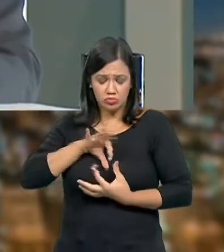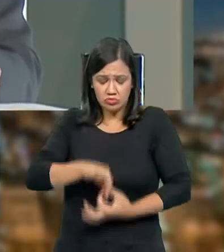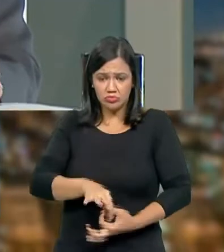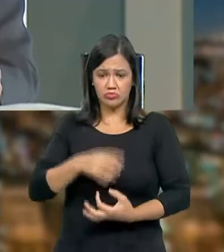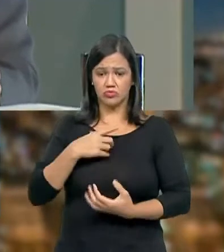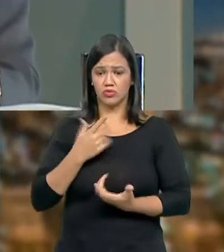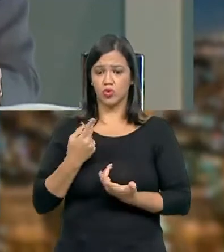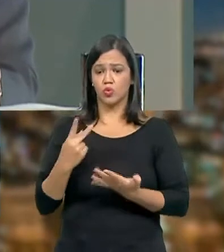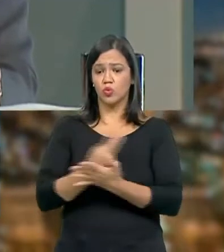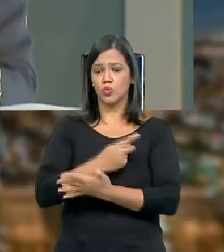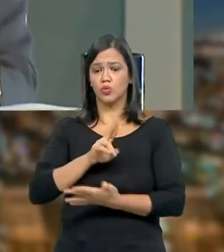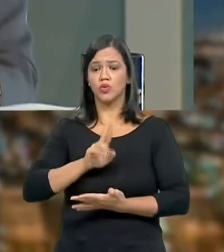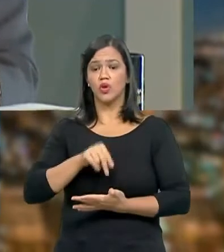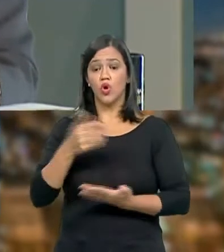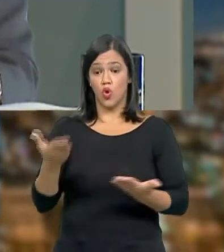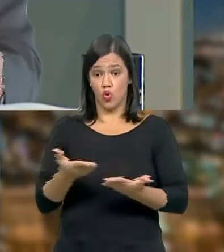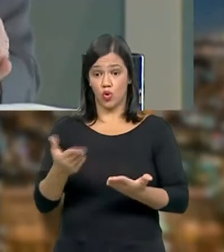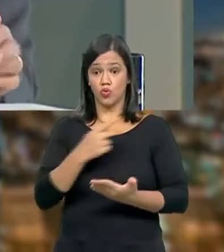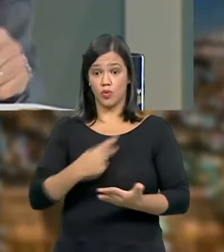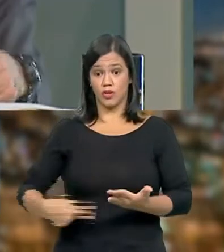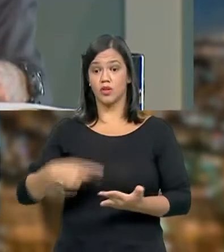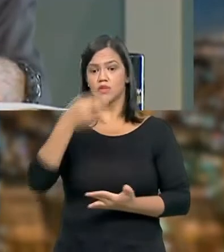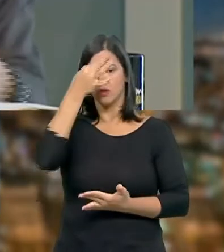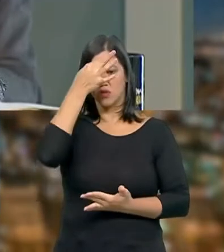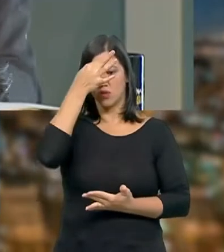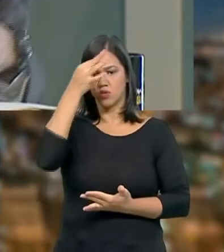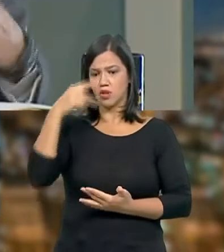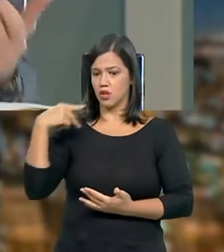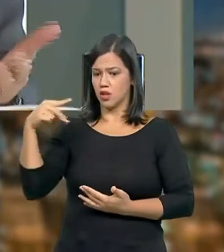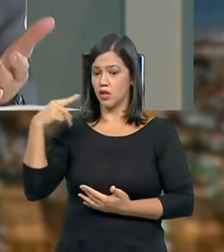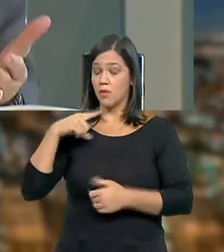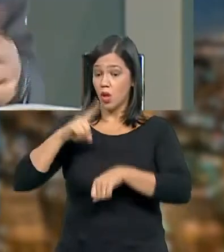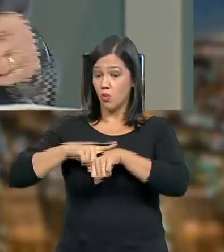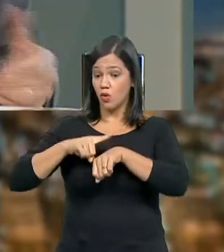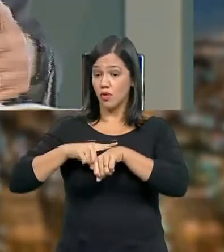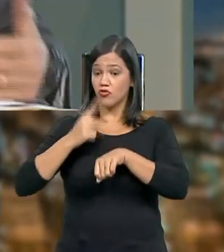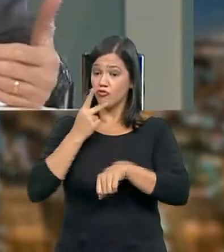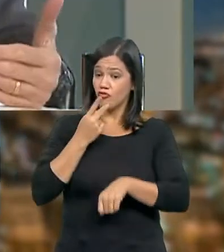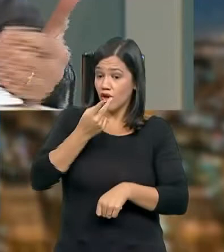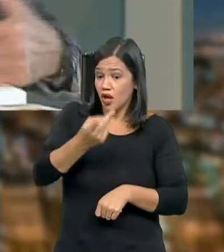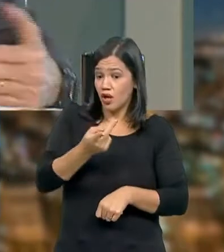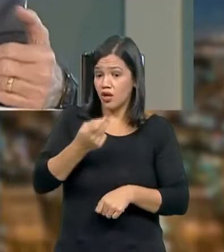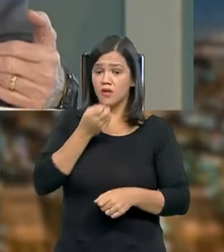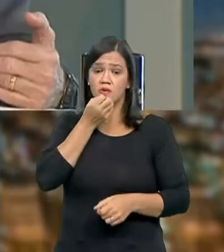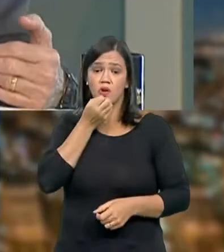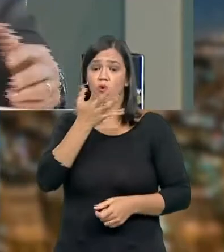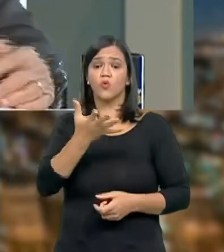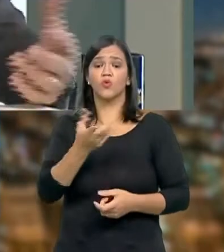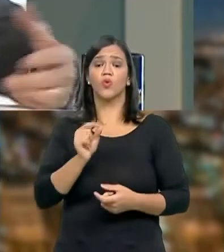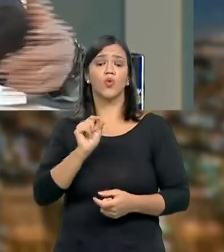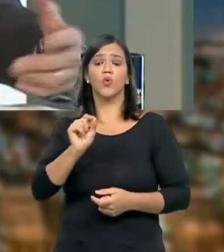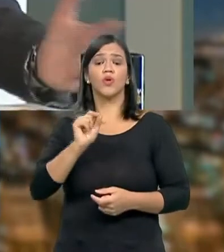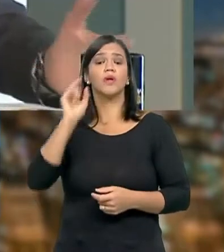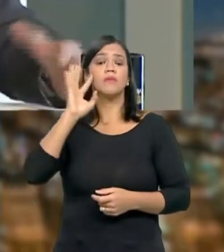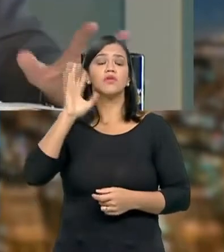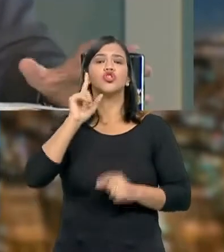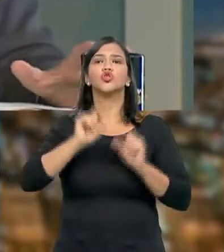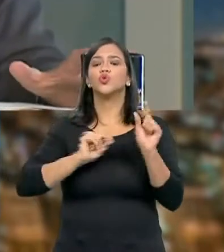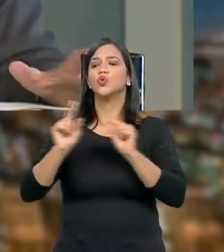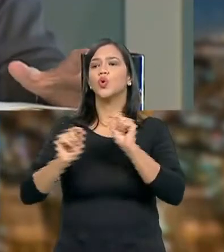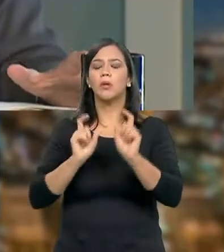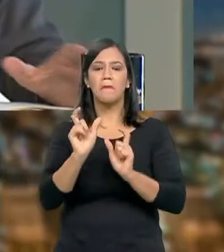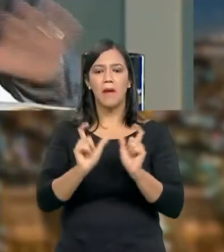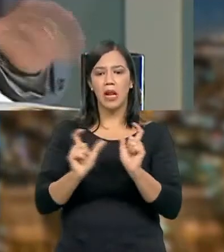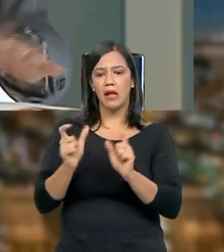tenho certeza tem consciência disso. Mas ele no momento de falar ele botou para fora o que ele sentia. Ele não fica escolhendo as